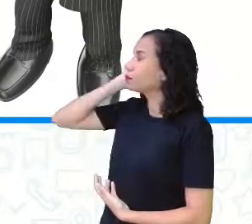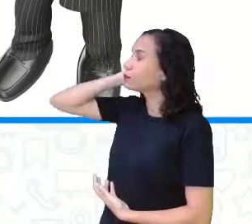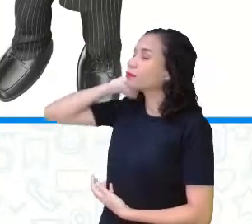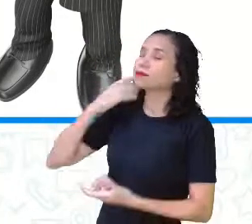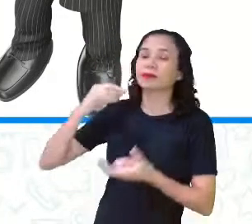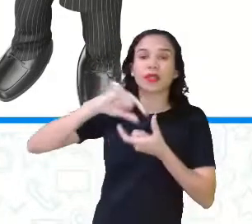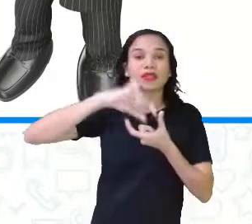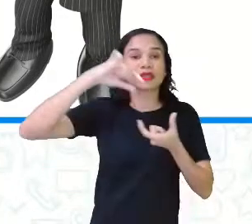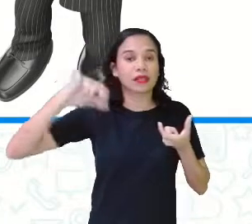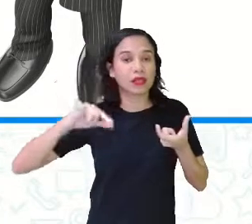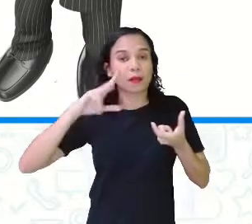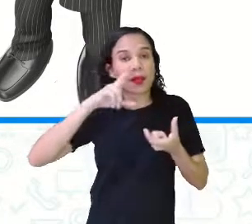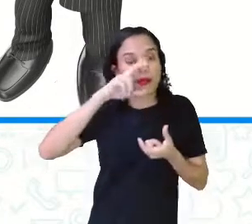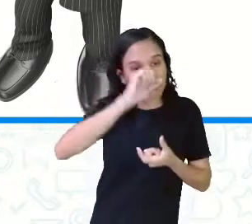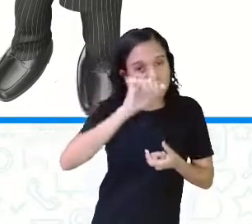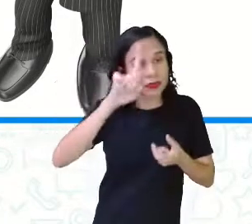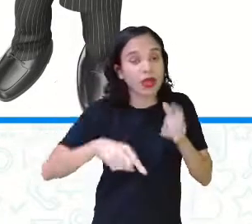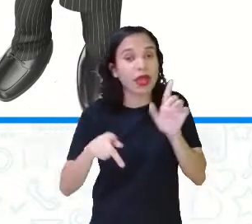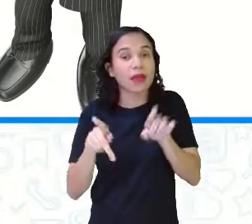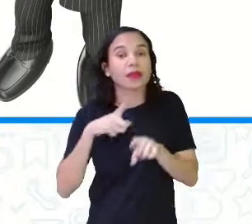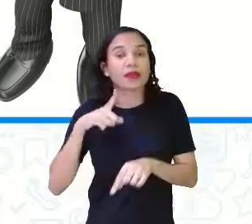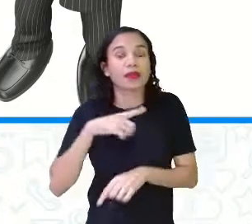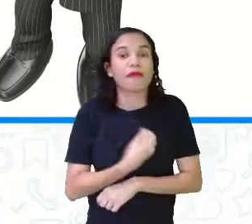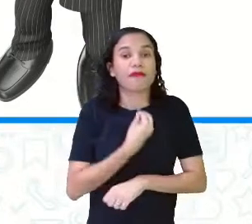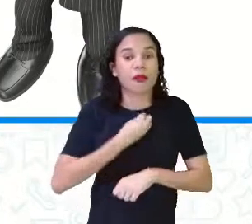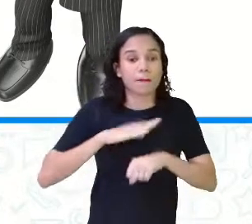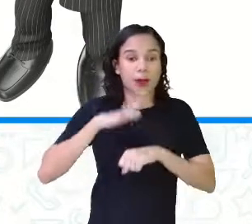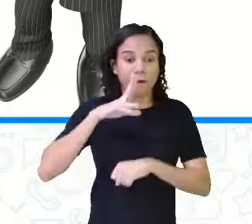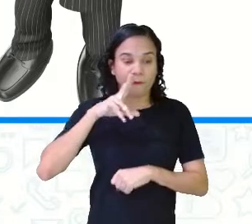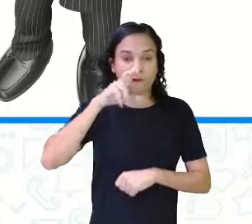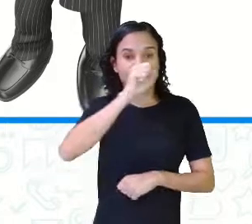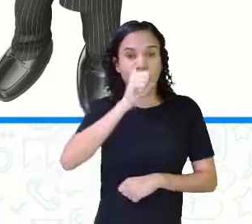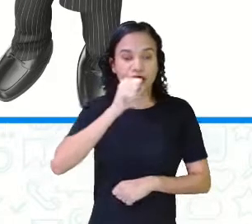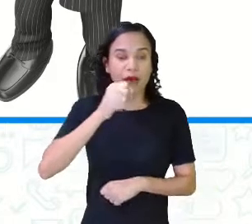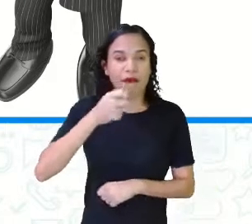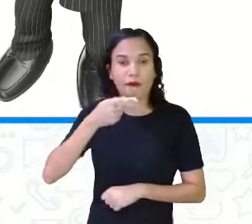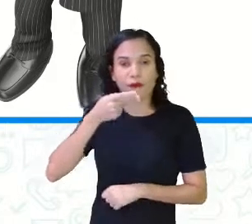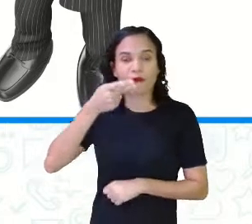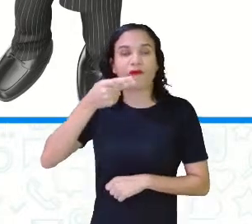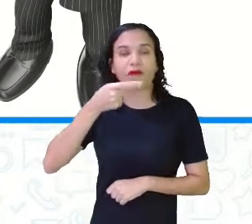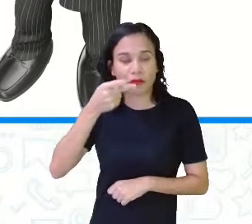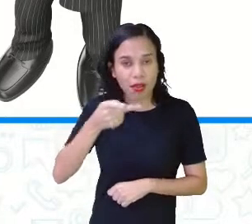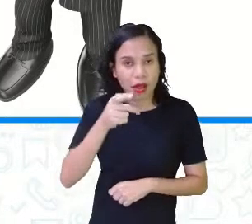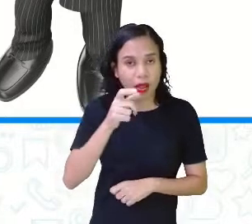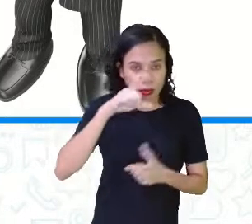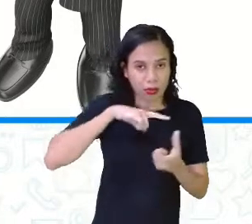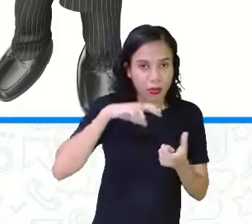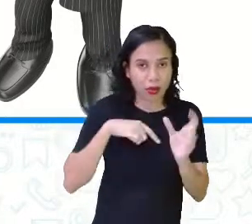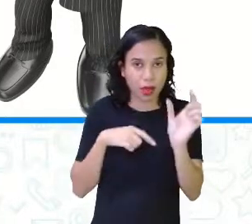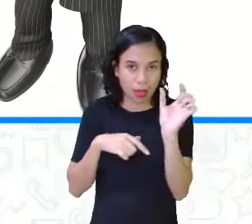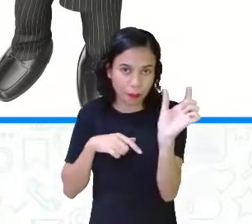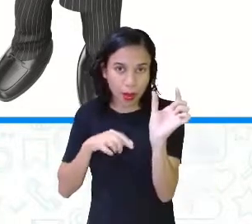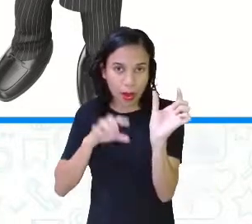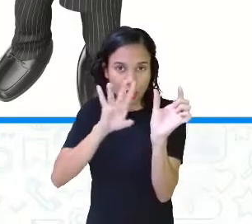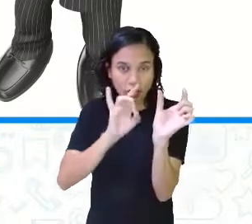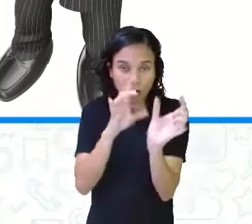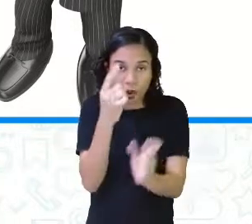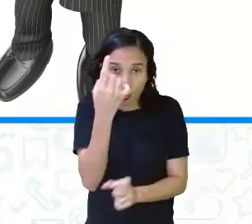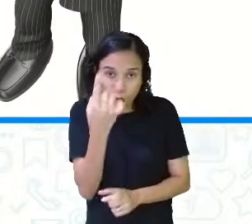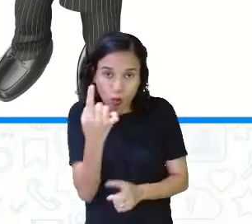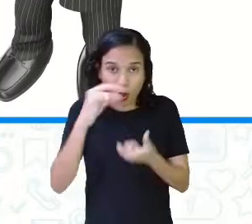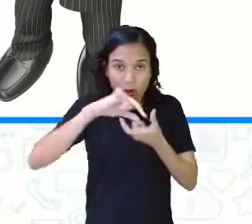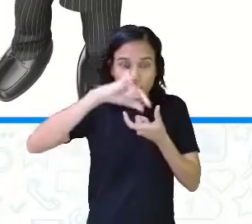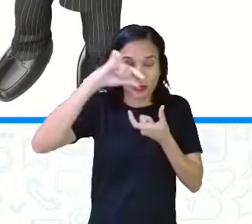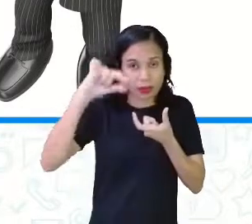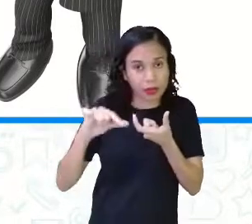é a sílaba emitida com mais ênfase, sendo que em cada palavra há apenas uma sílaba tônica.